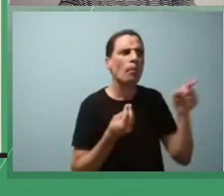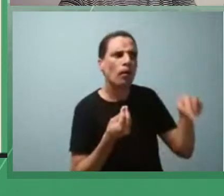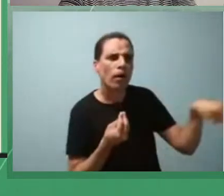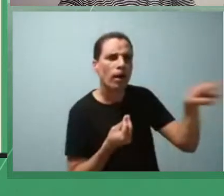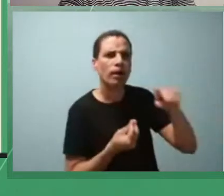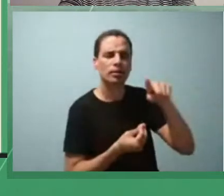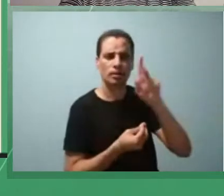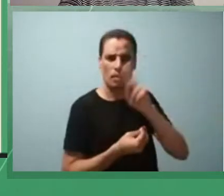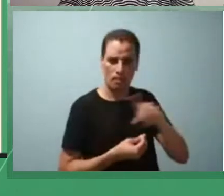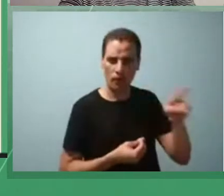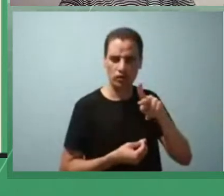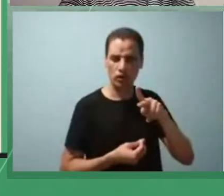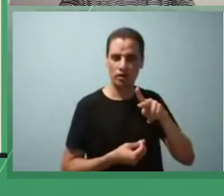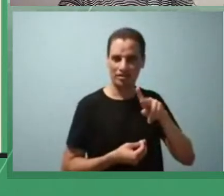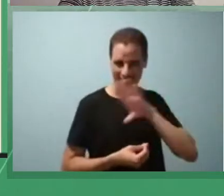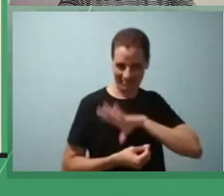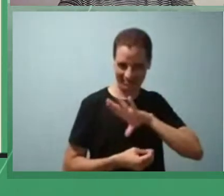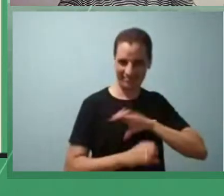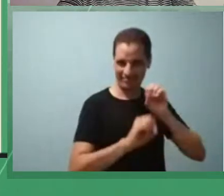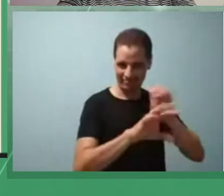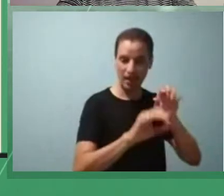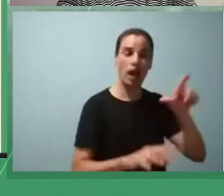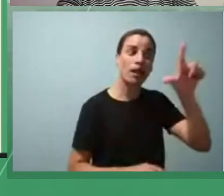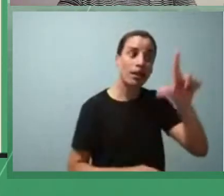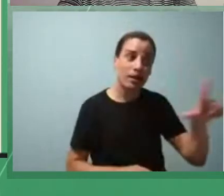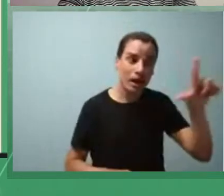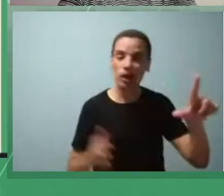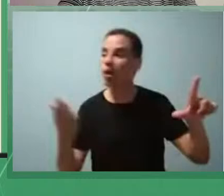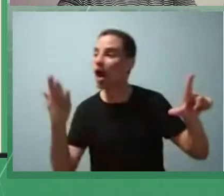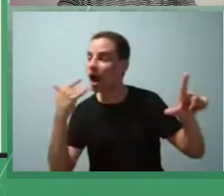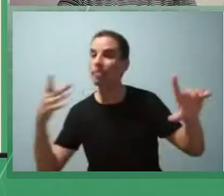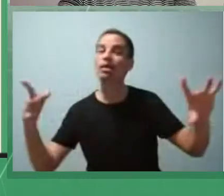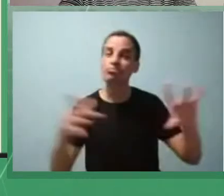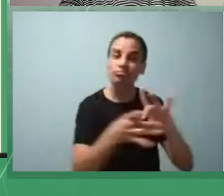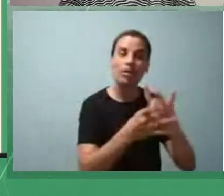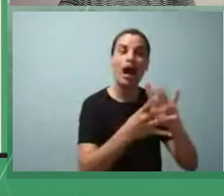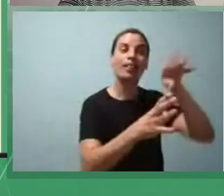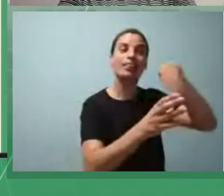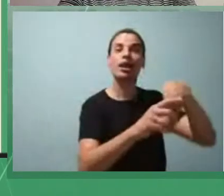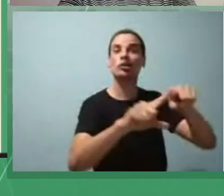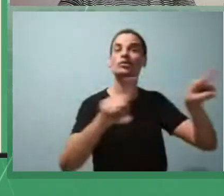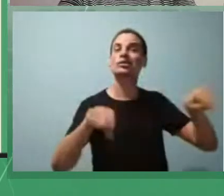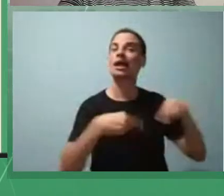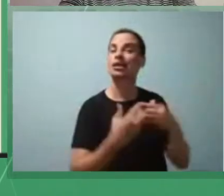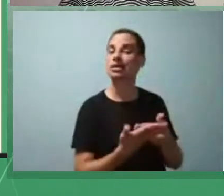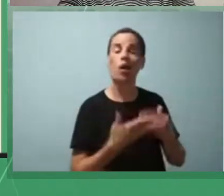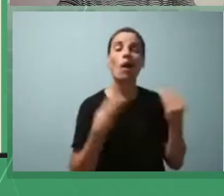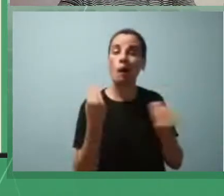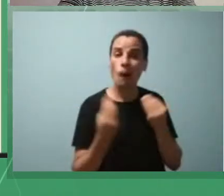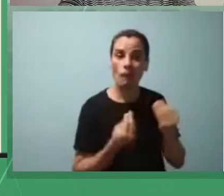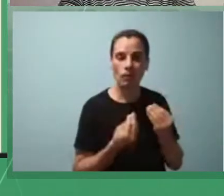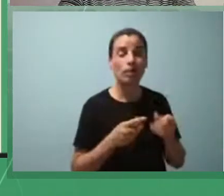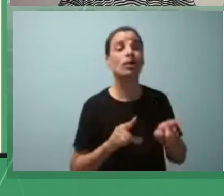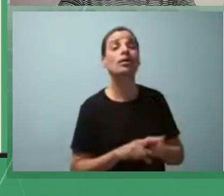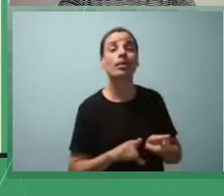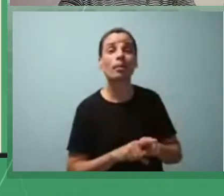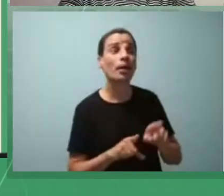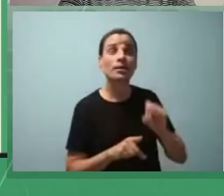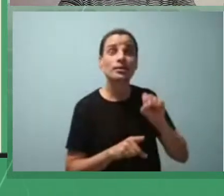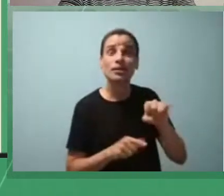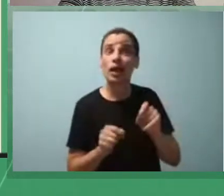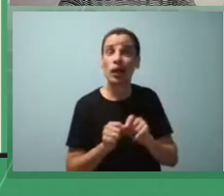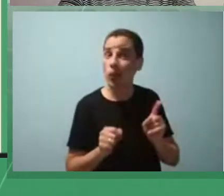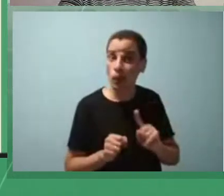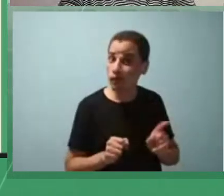aula essa temática literatura e alimentação se não trabalham por que não fazem tem conhecimento sobre